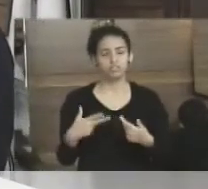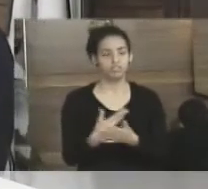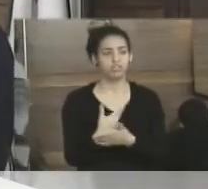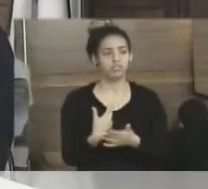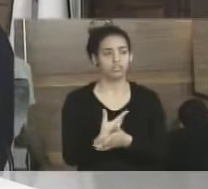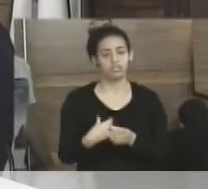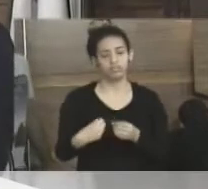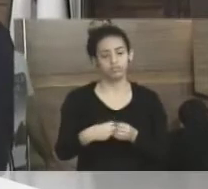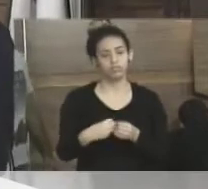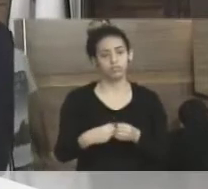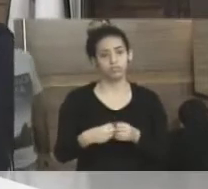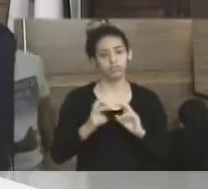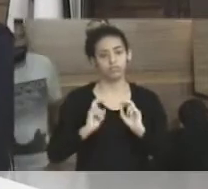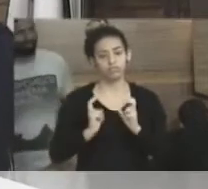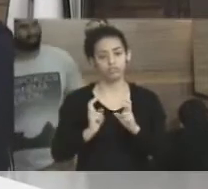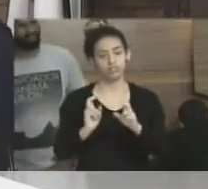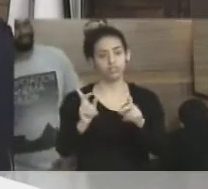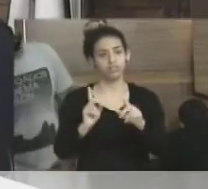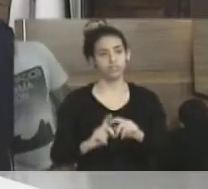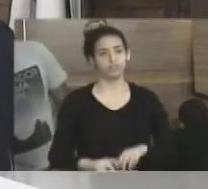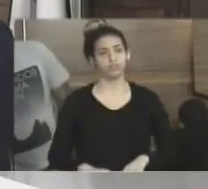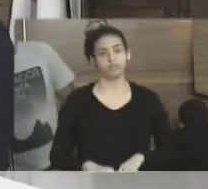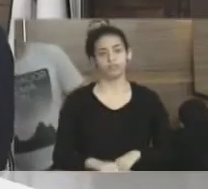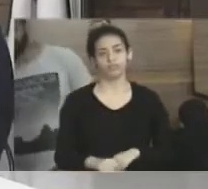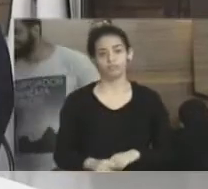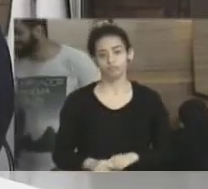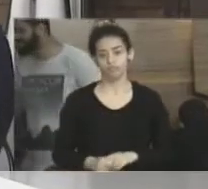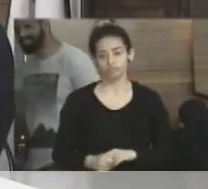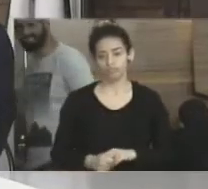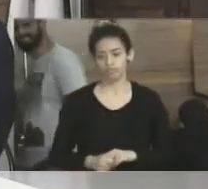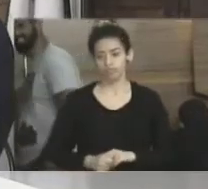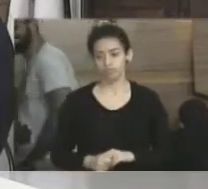próximo à linha Férrea, mas na área plana mesmo.